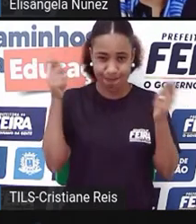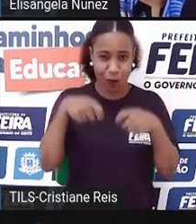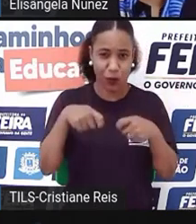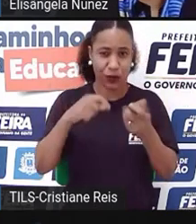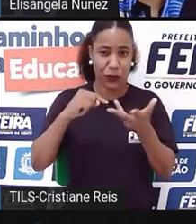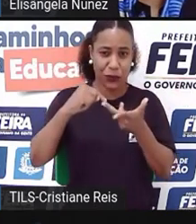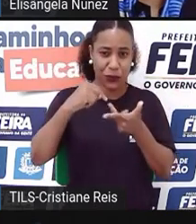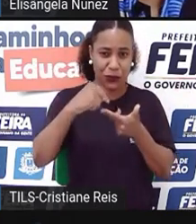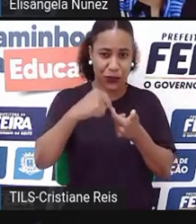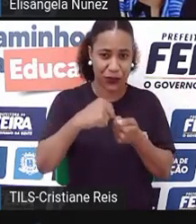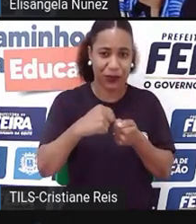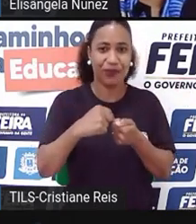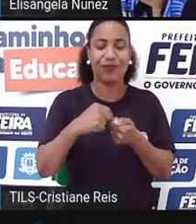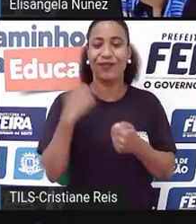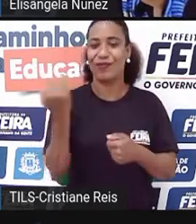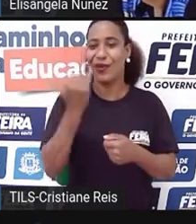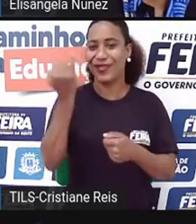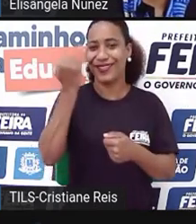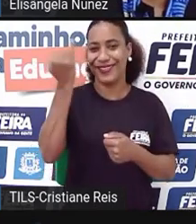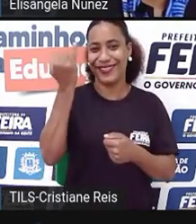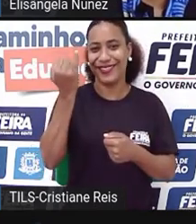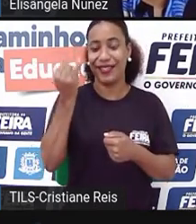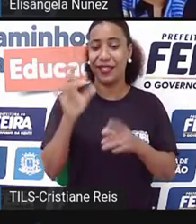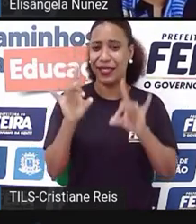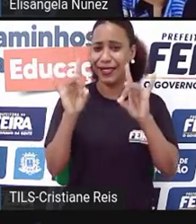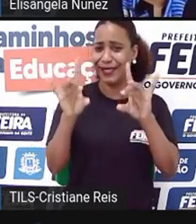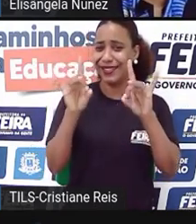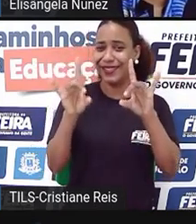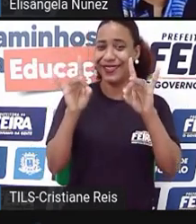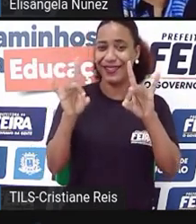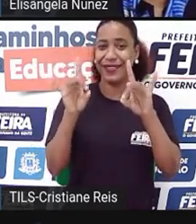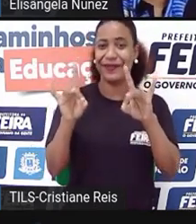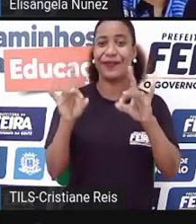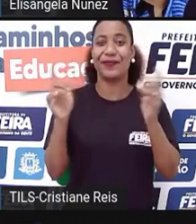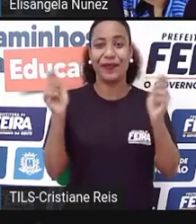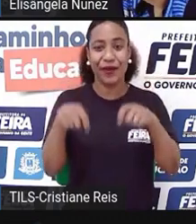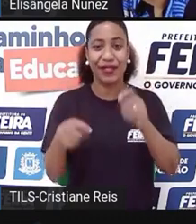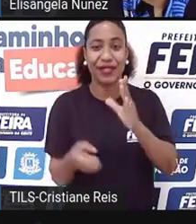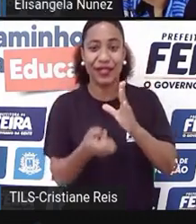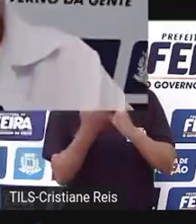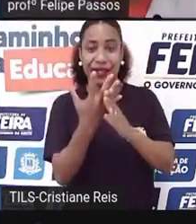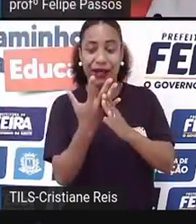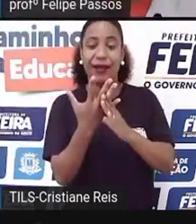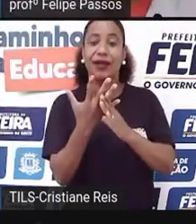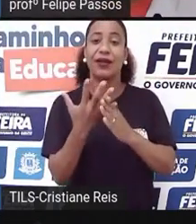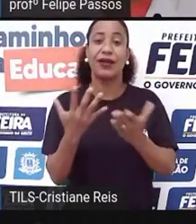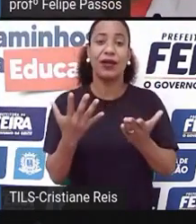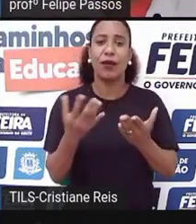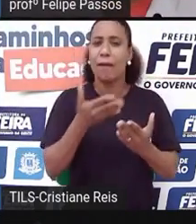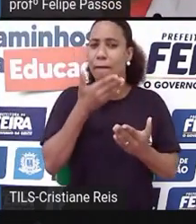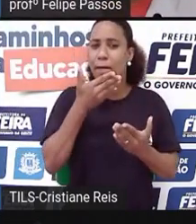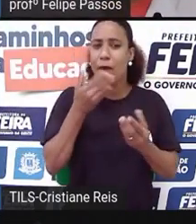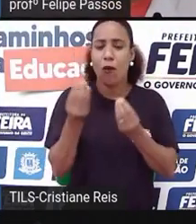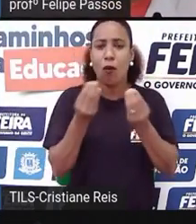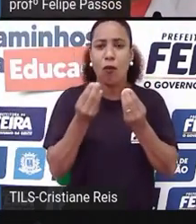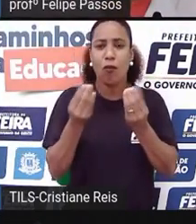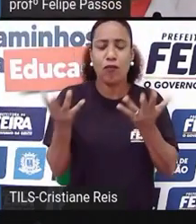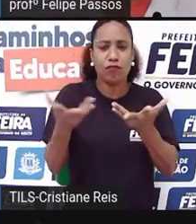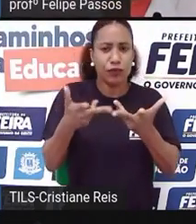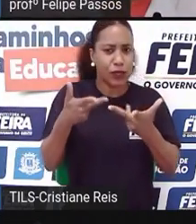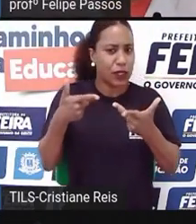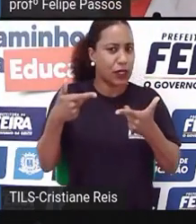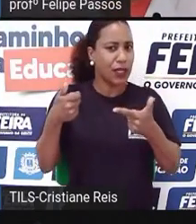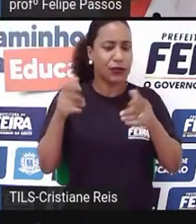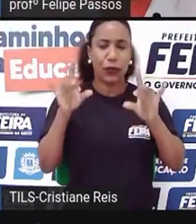e isso é onde vocês estiverem. E quando eu falo de utilizar suas melhores competências, todos